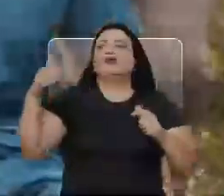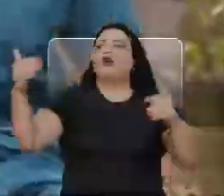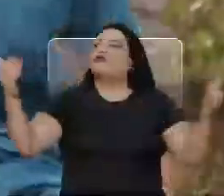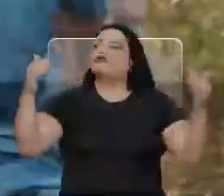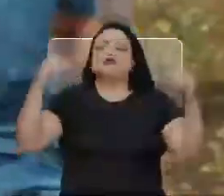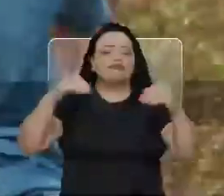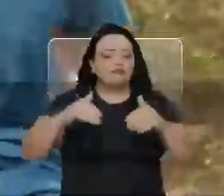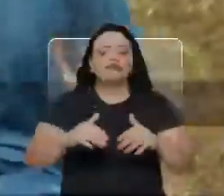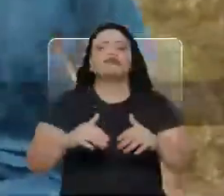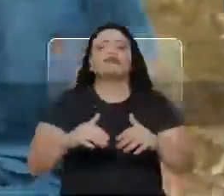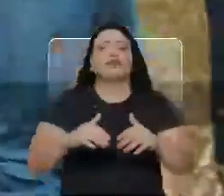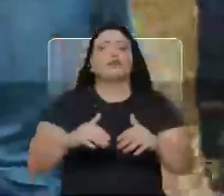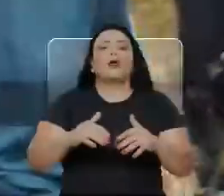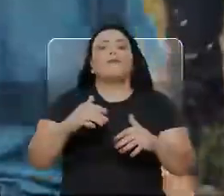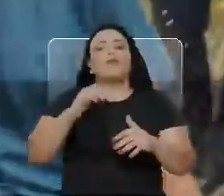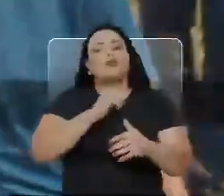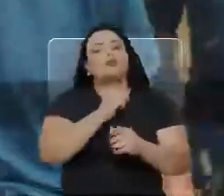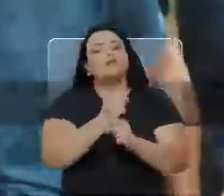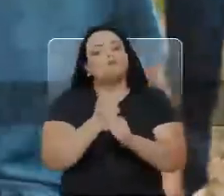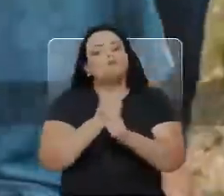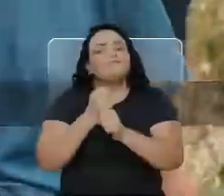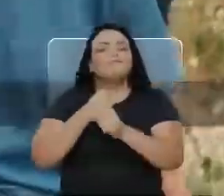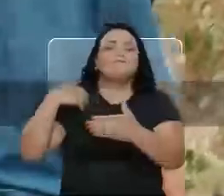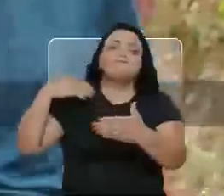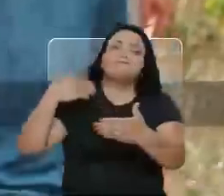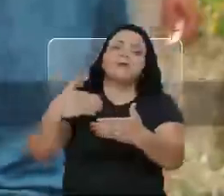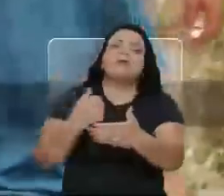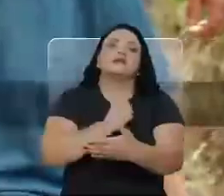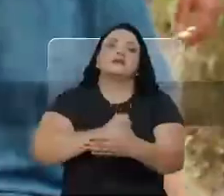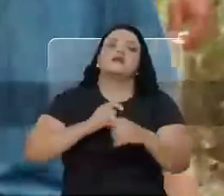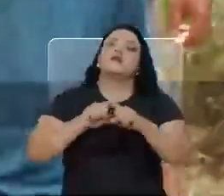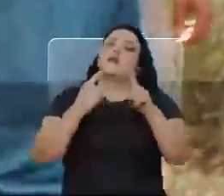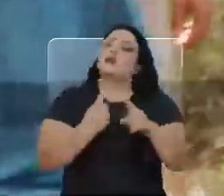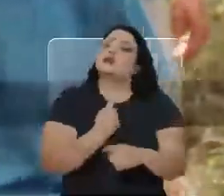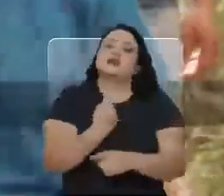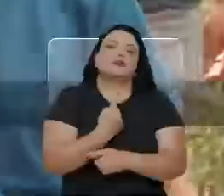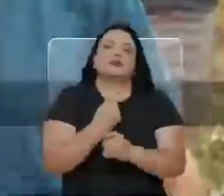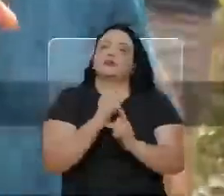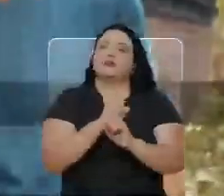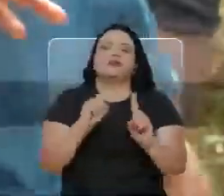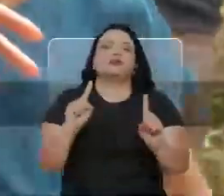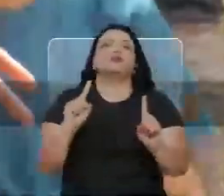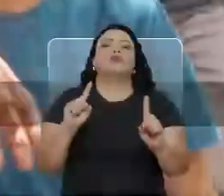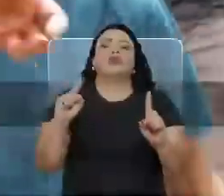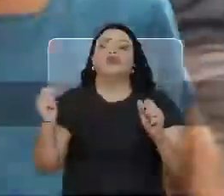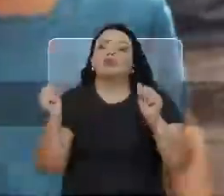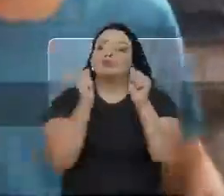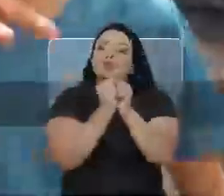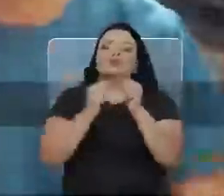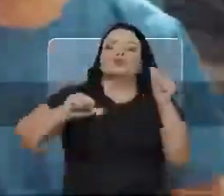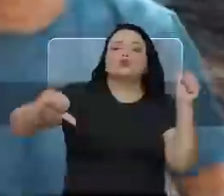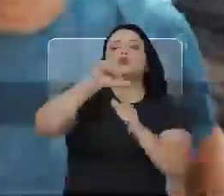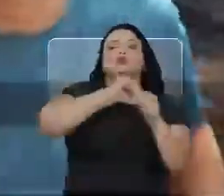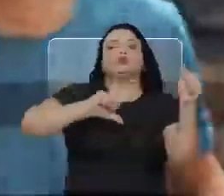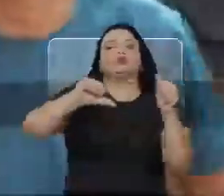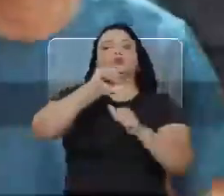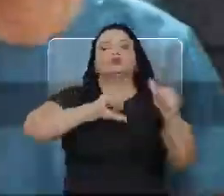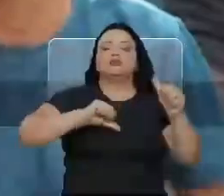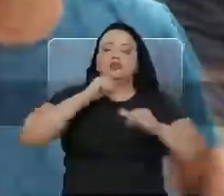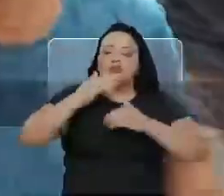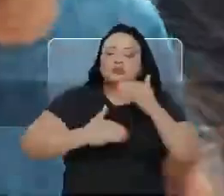de todos os cantos. Foram anos de saudade, mas nunca mais estive só. E junto com a nossa gente, transformamos,